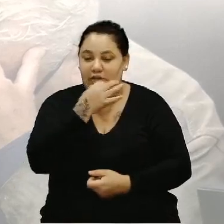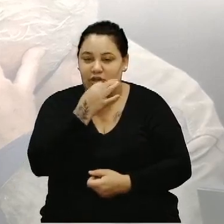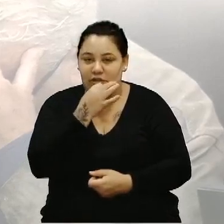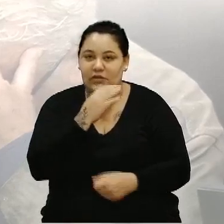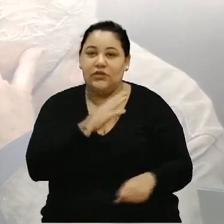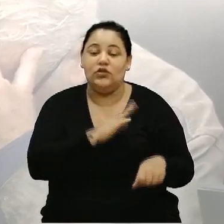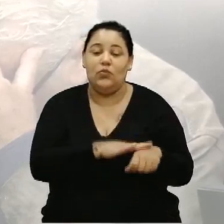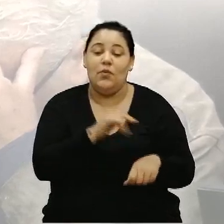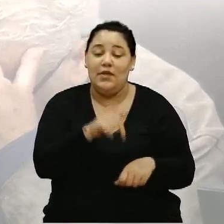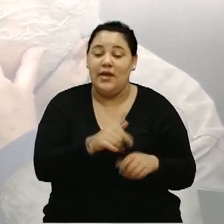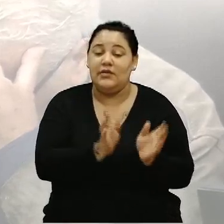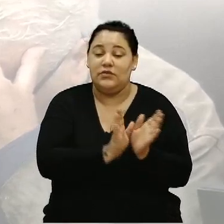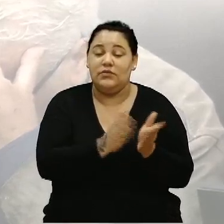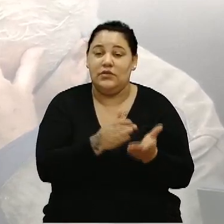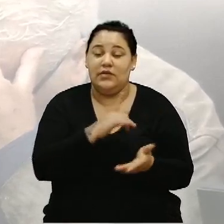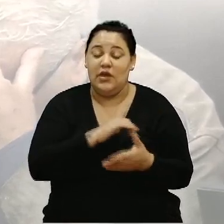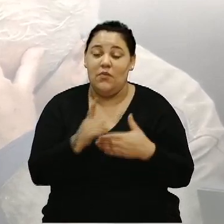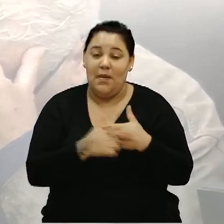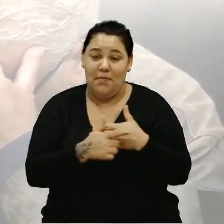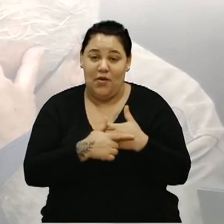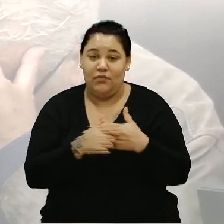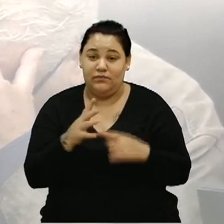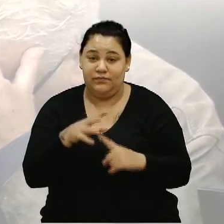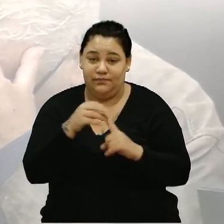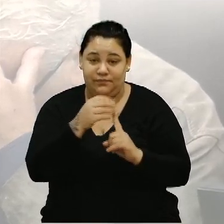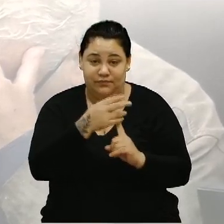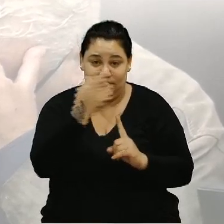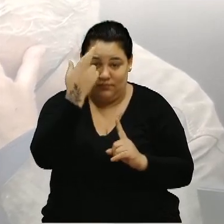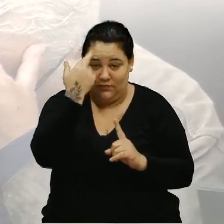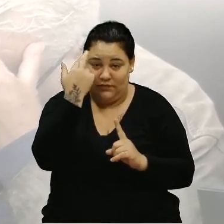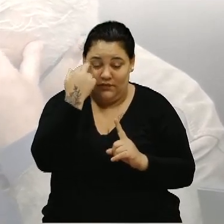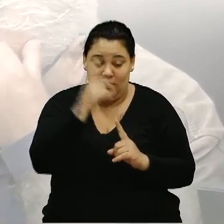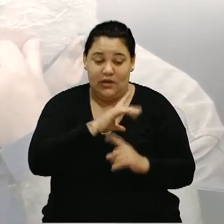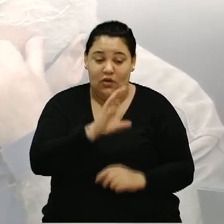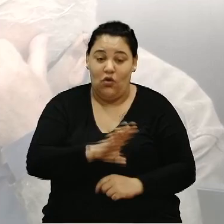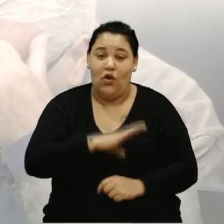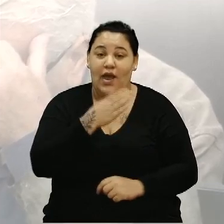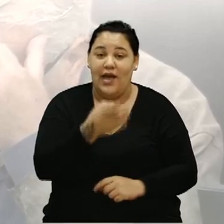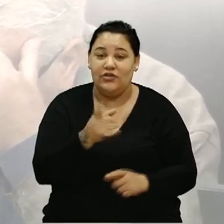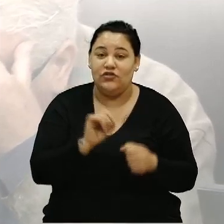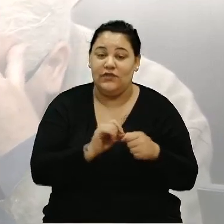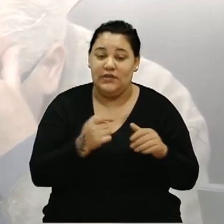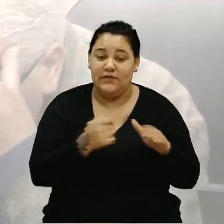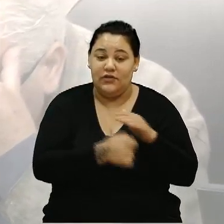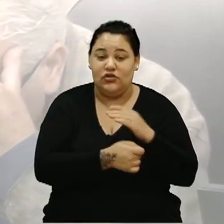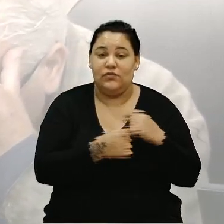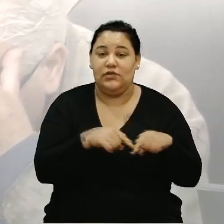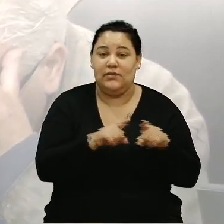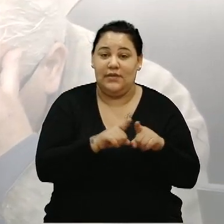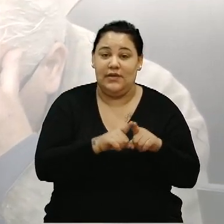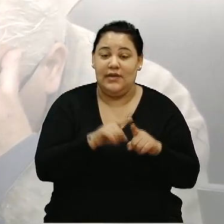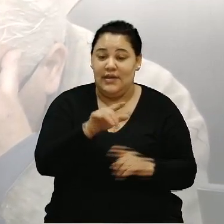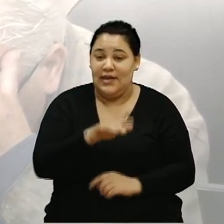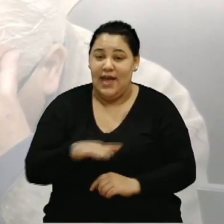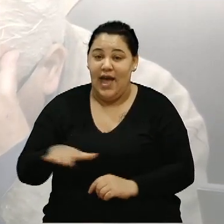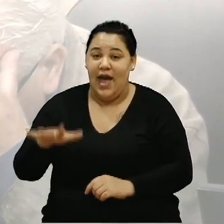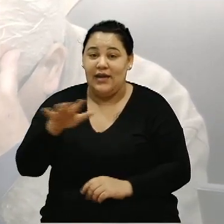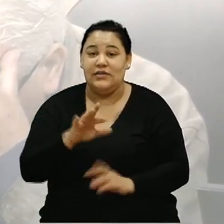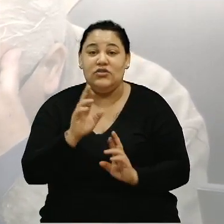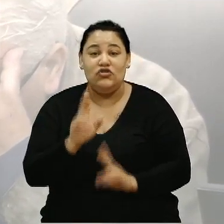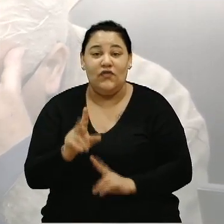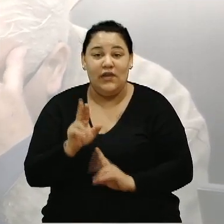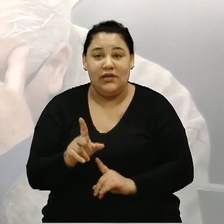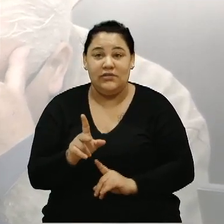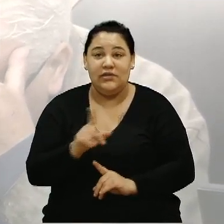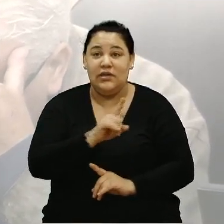comissão tem o papel, inclusive, vereador Rafael, de que Caxias do Sul tenha coragem de fazer esses investimentos em áreas diferentes e